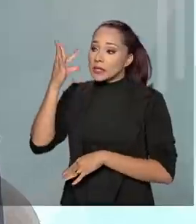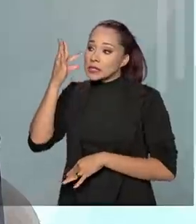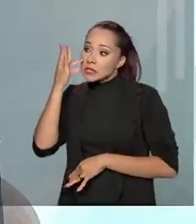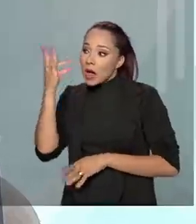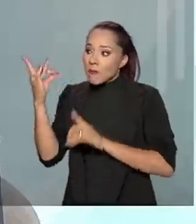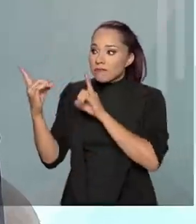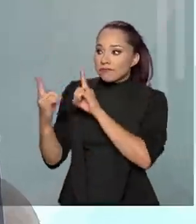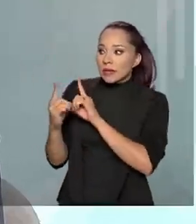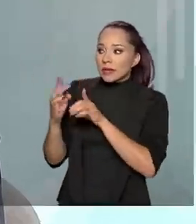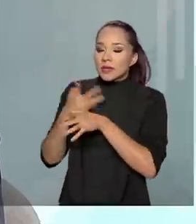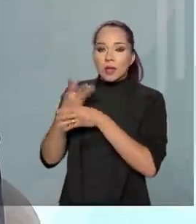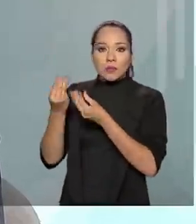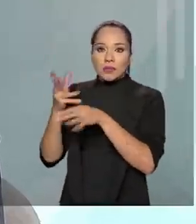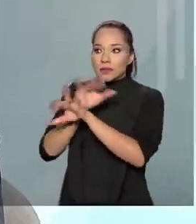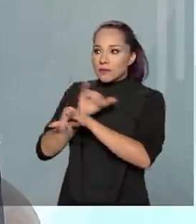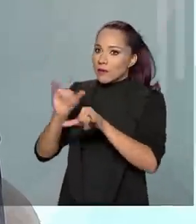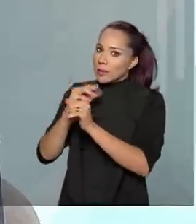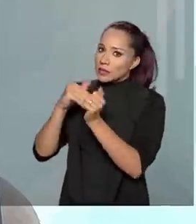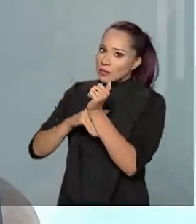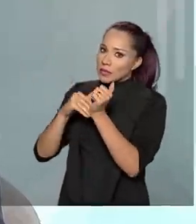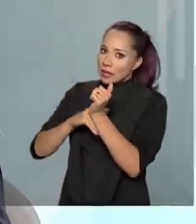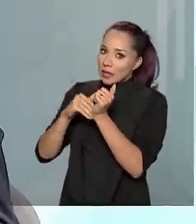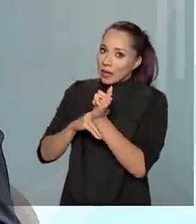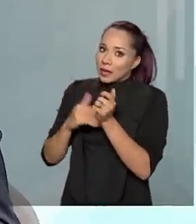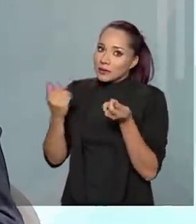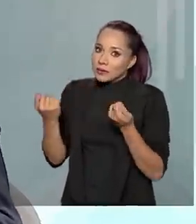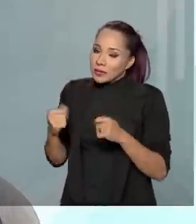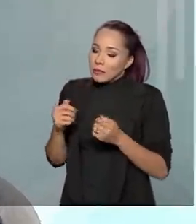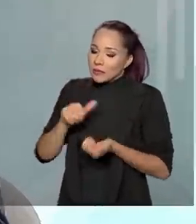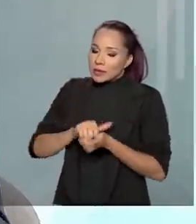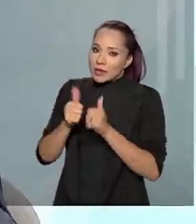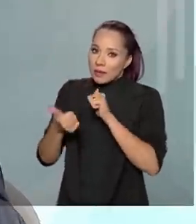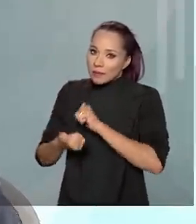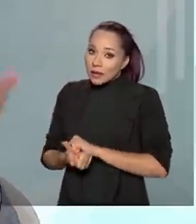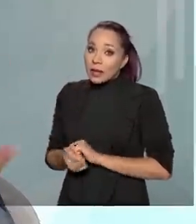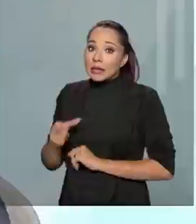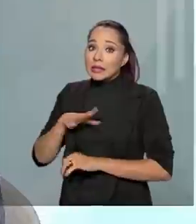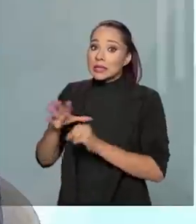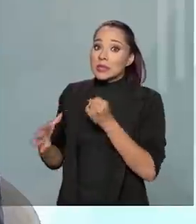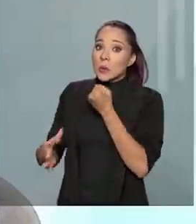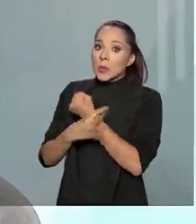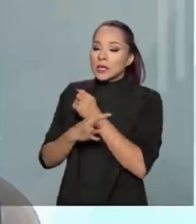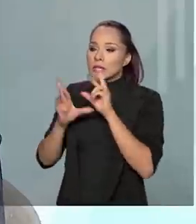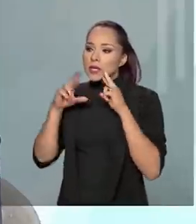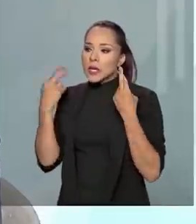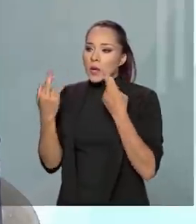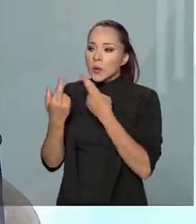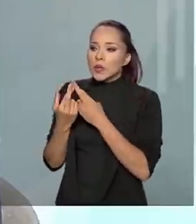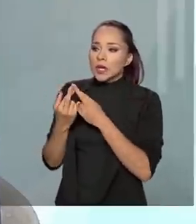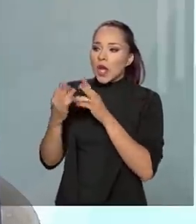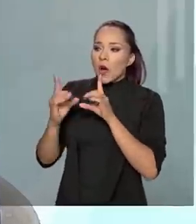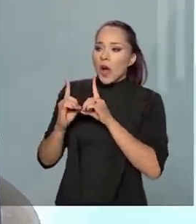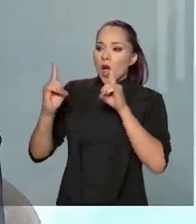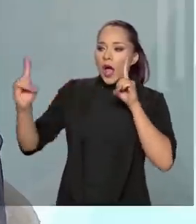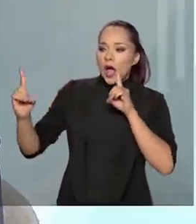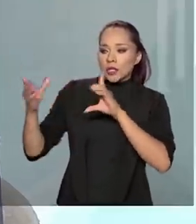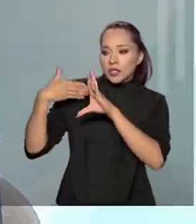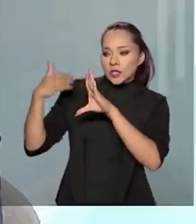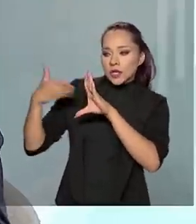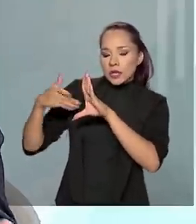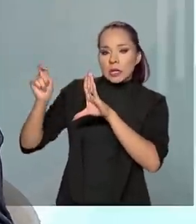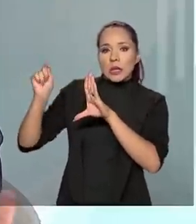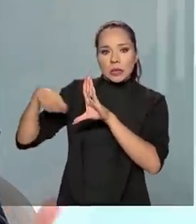porque tem muitas informações sigilosas envolvidas no processo, então nós tivemos que adaptar, ter a segurança de que essas reuniões poderiam ser realizadas à